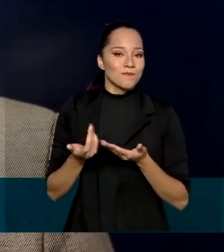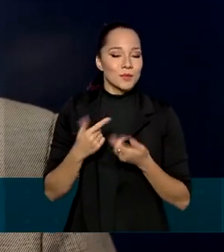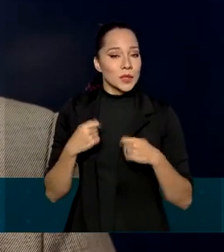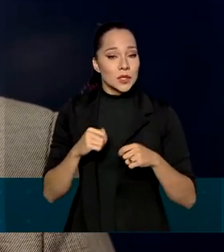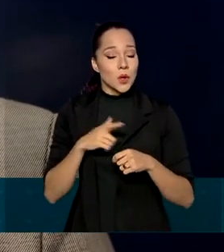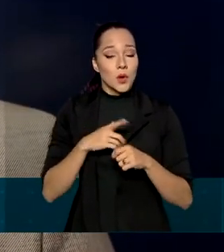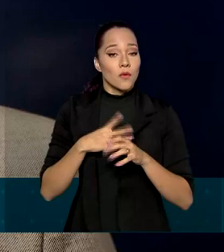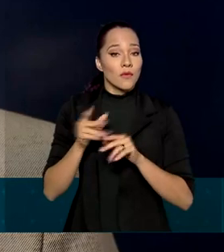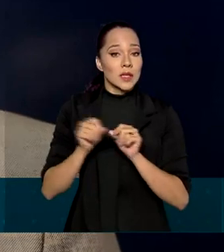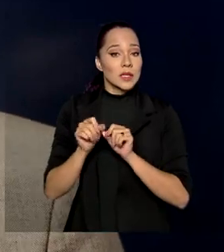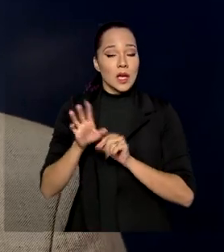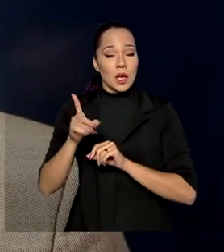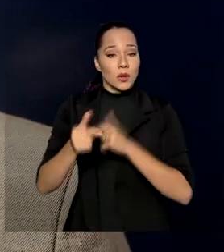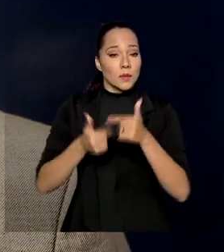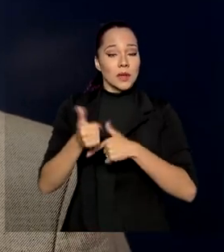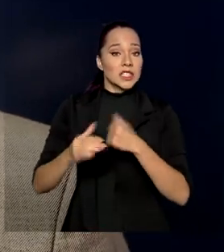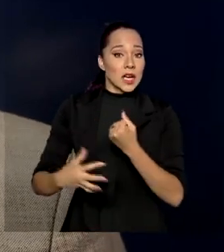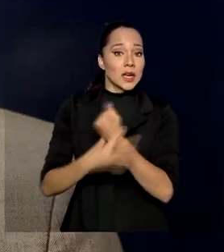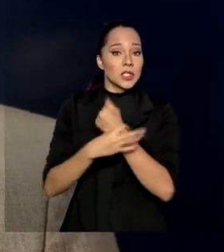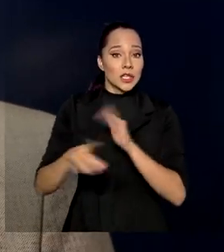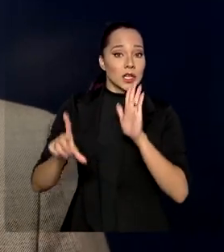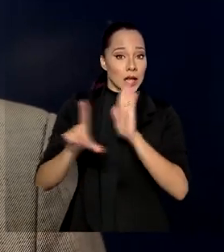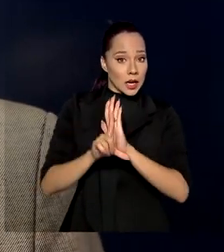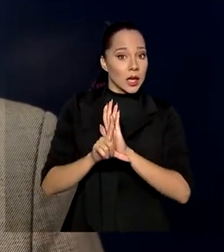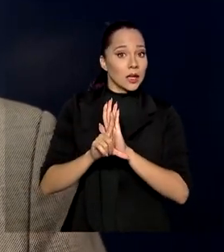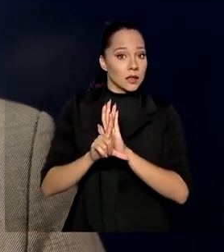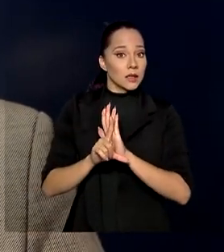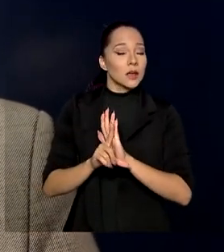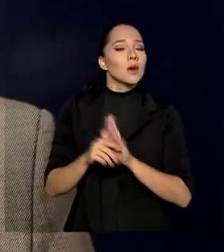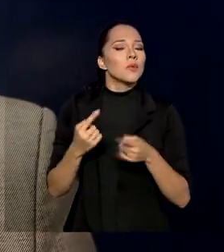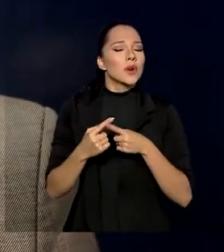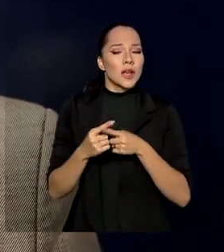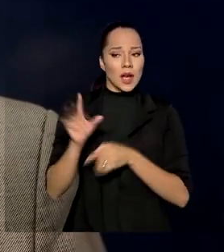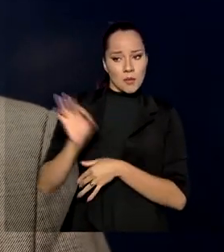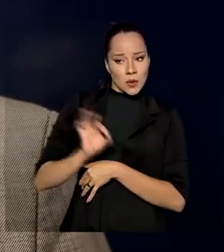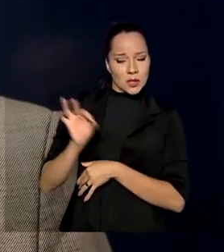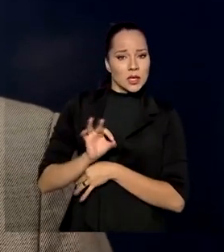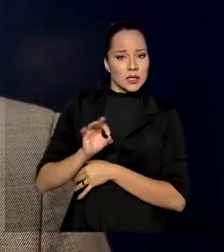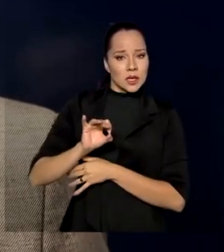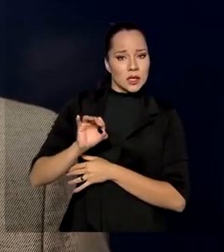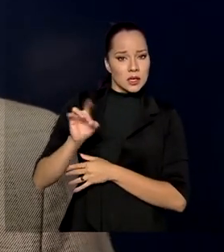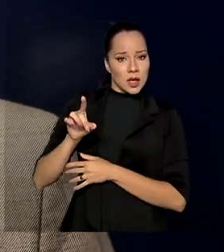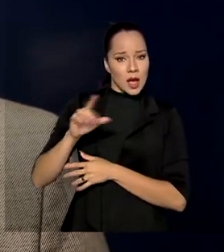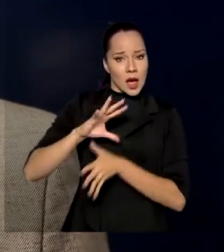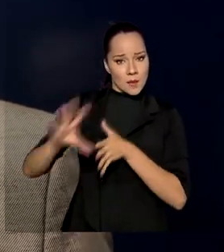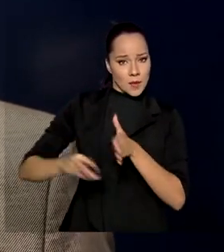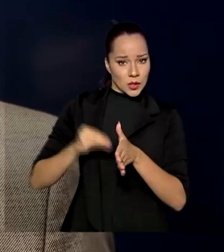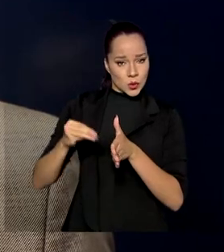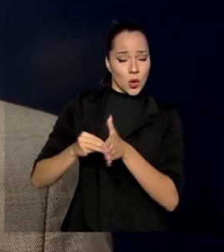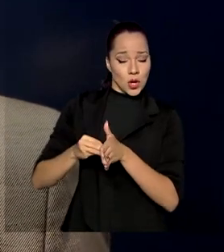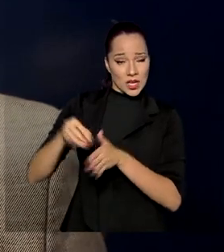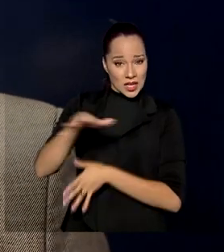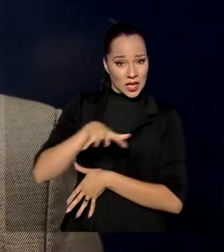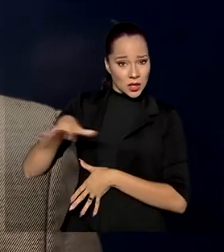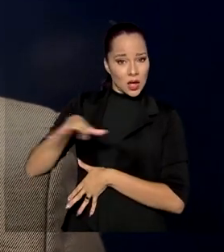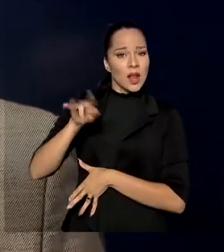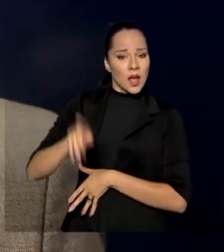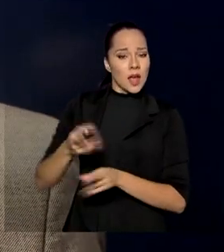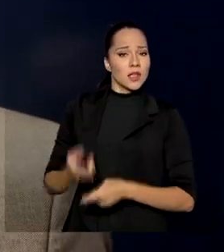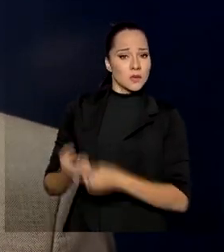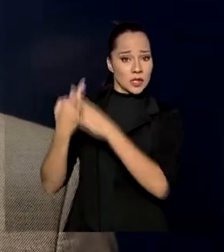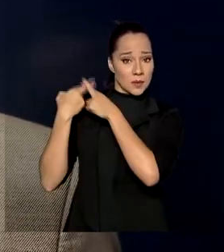decretar a operação de garantia da Lei da Ordem, porque uma parte da jurisdição da Amazônia, uma parte daquele território é